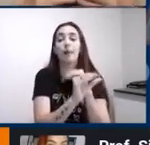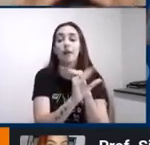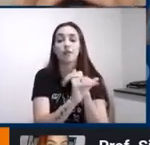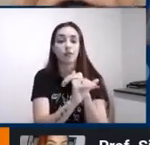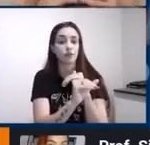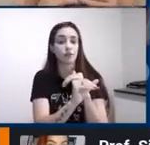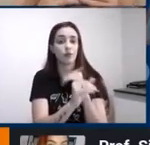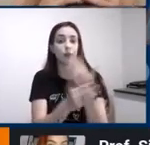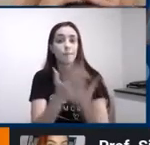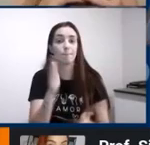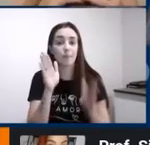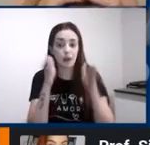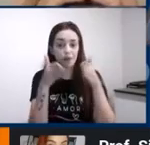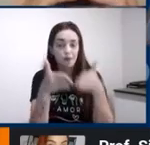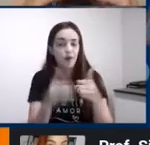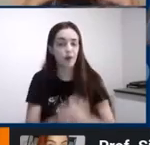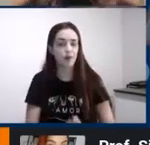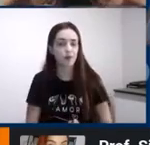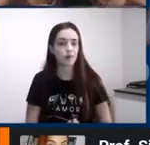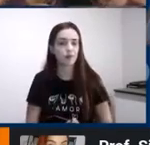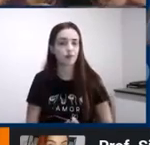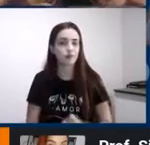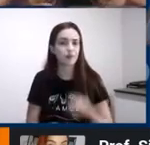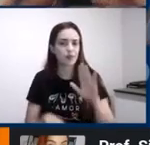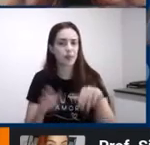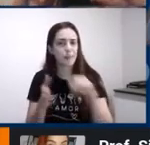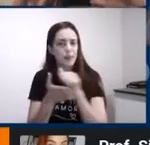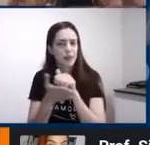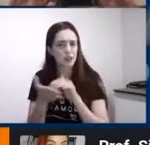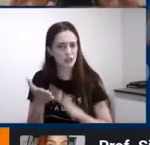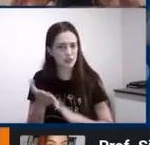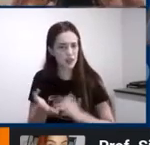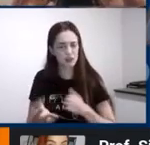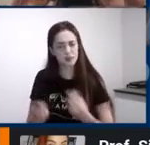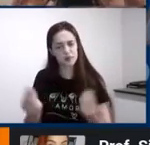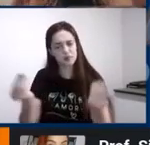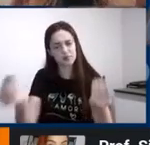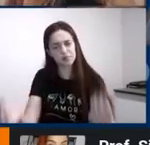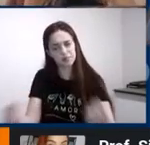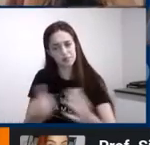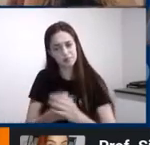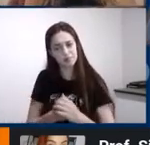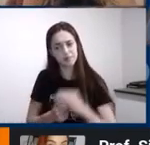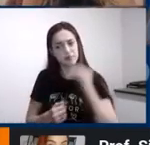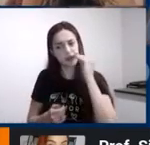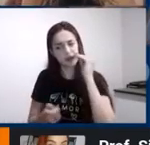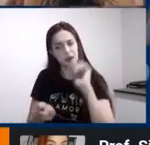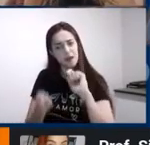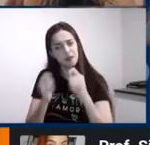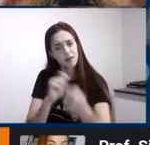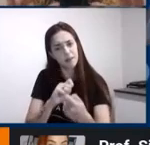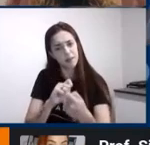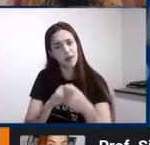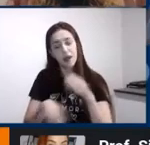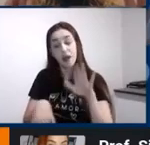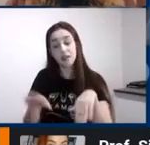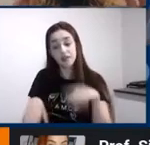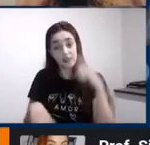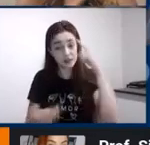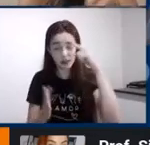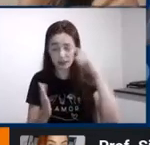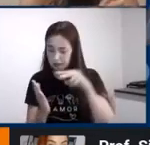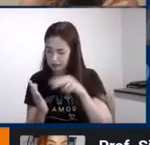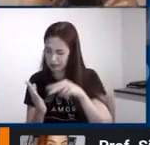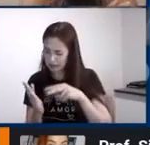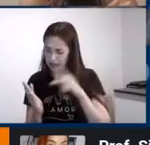trabalha bem com unidades pequenas vão aumentando essas unidades em que momento ele perde a compreensão em que momento